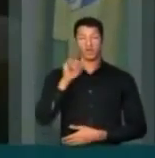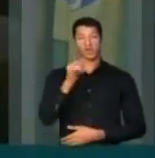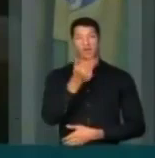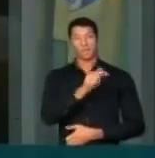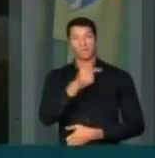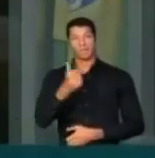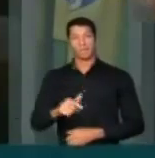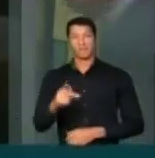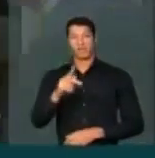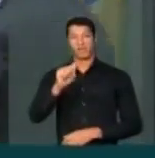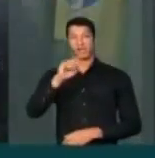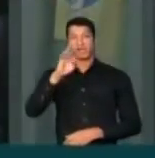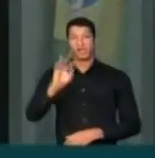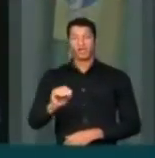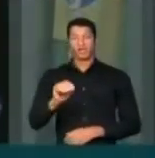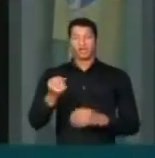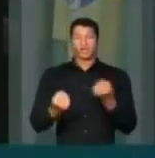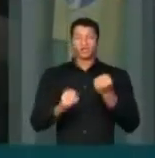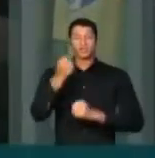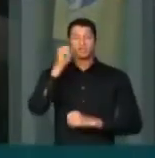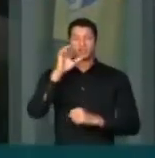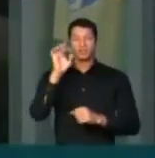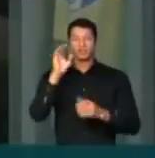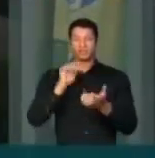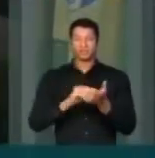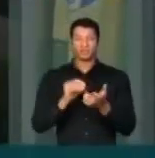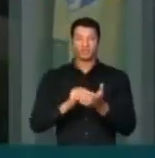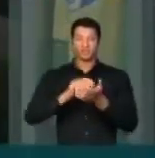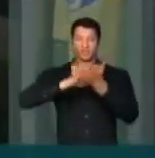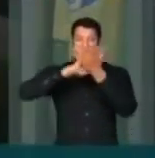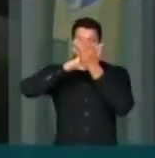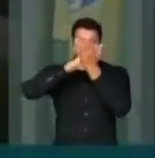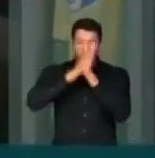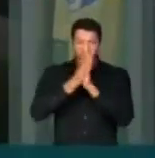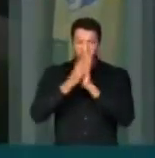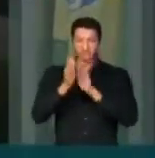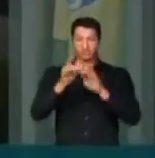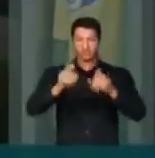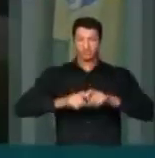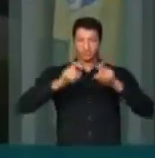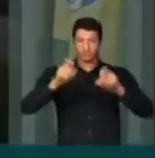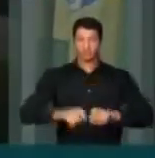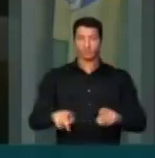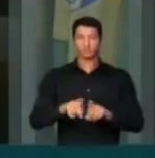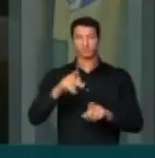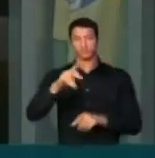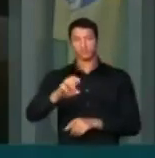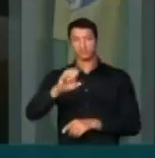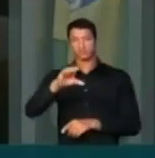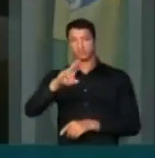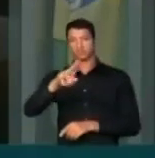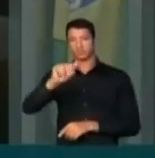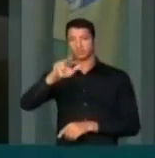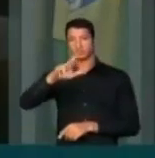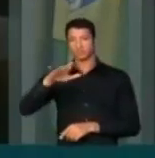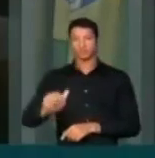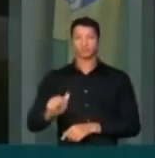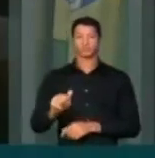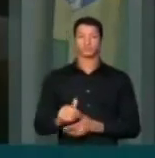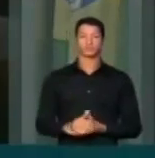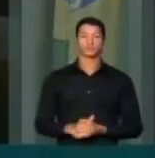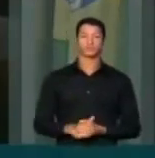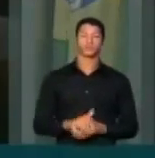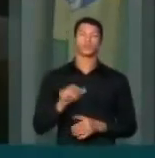não tem o seu parque industrial. Só falta agora destruir a agricultura e a pecuária. O que